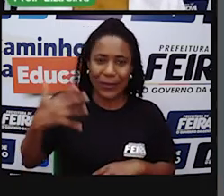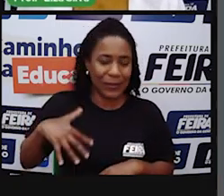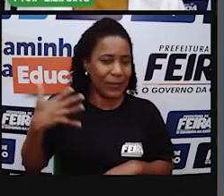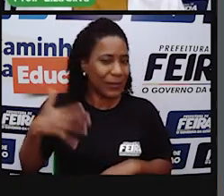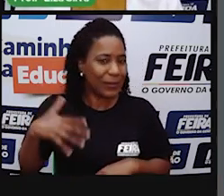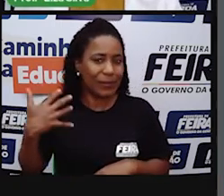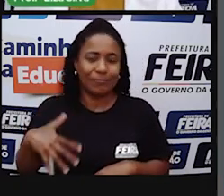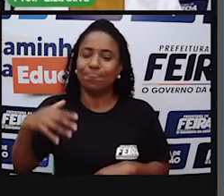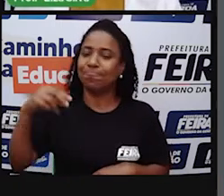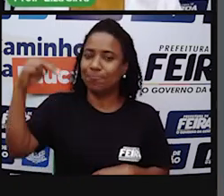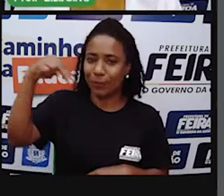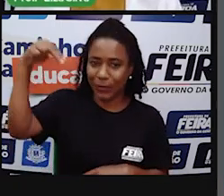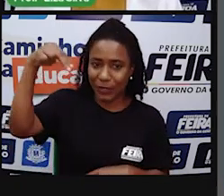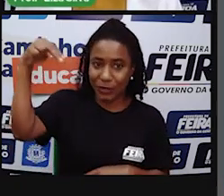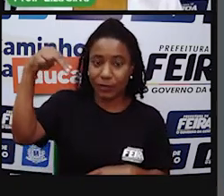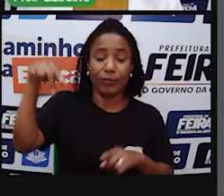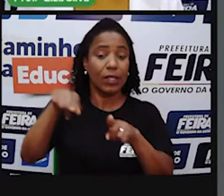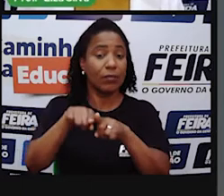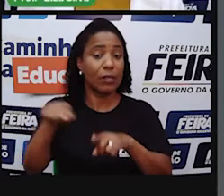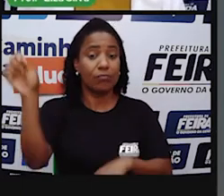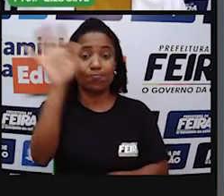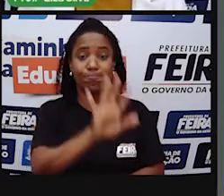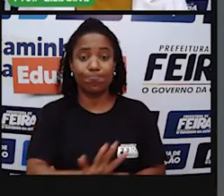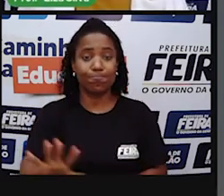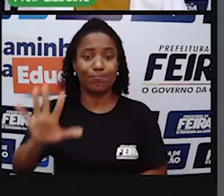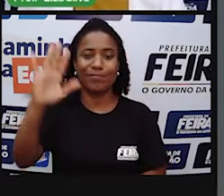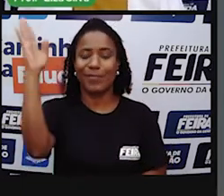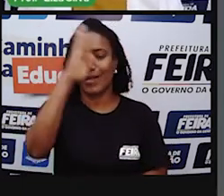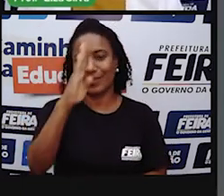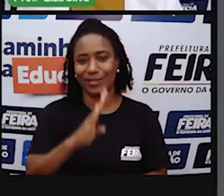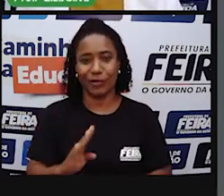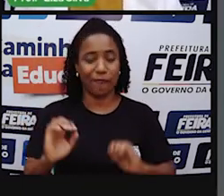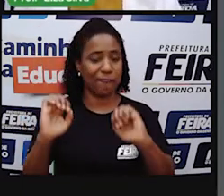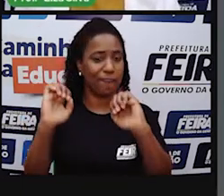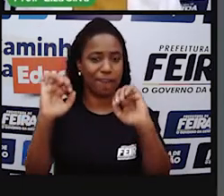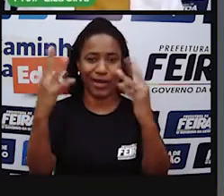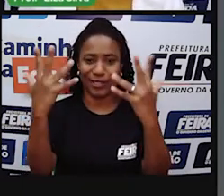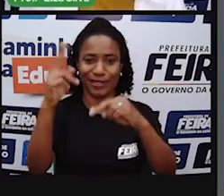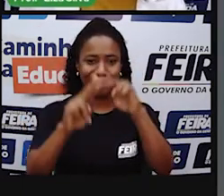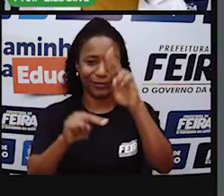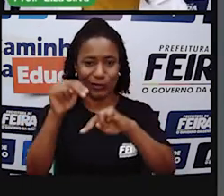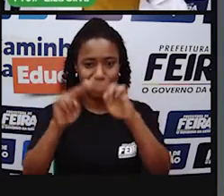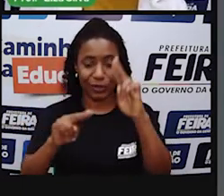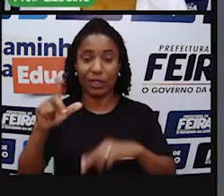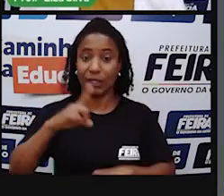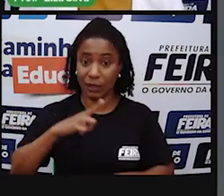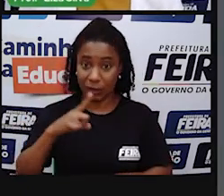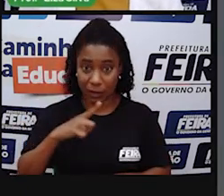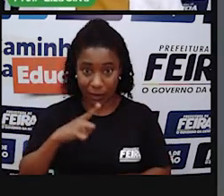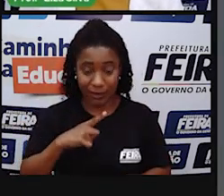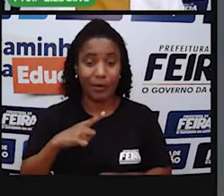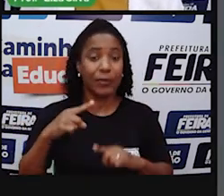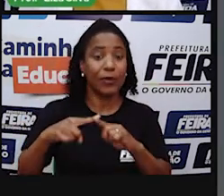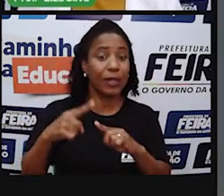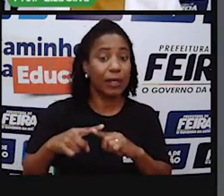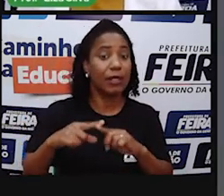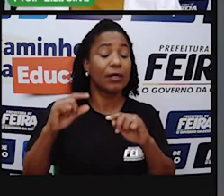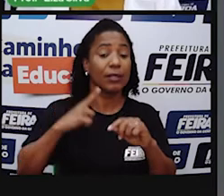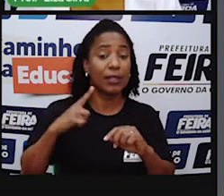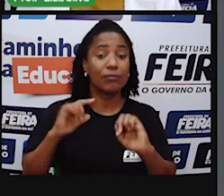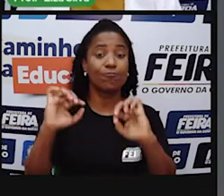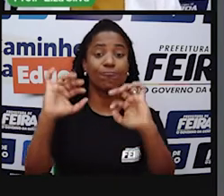para todo o Brasil Porque são realizadas as festas de Minas Em comemoração aos santos católicos